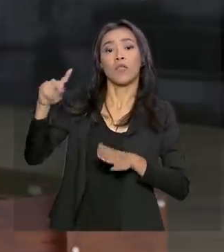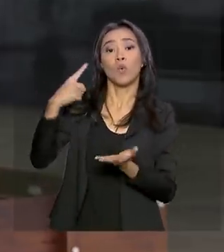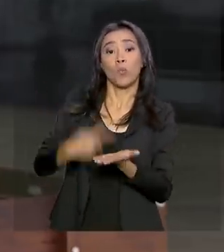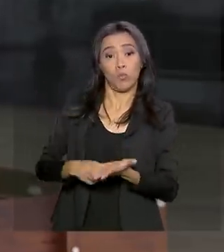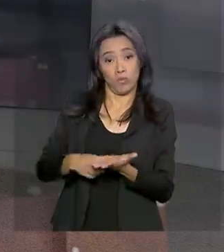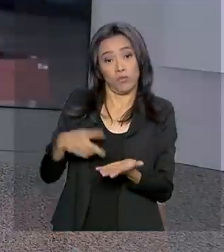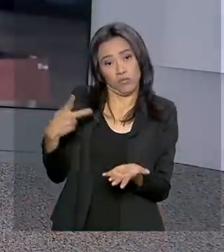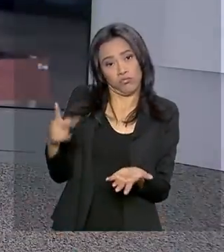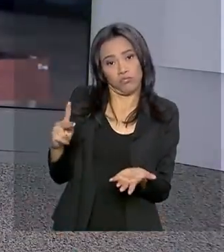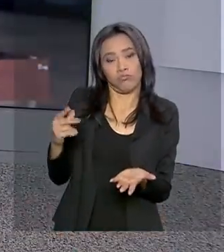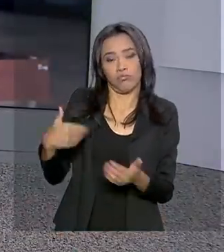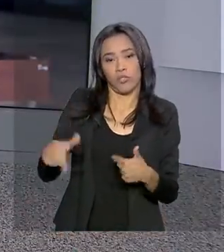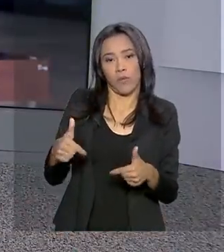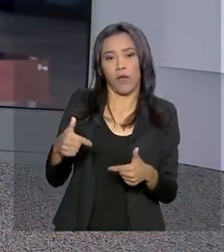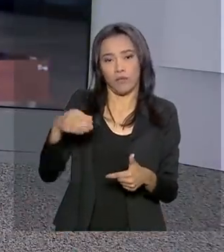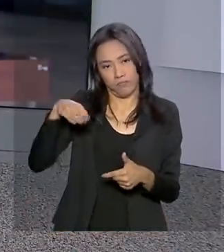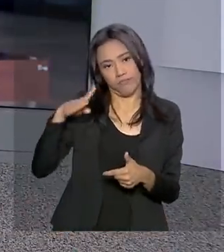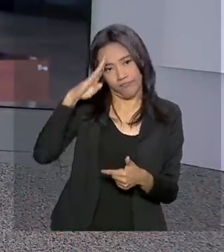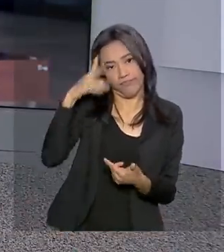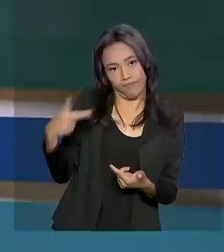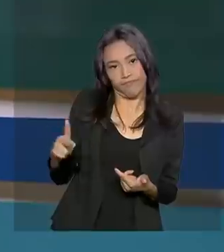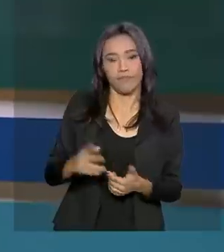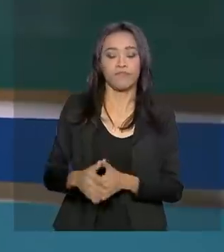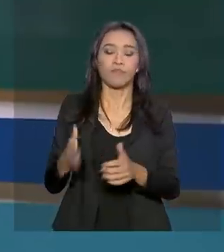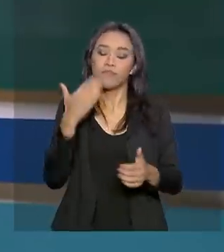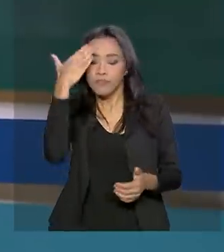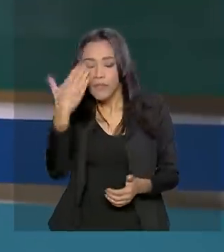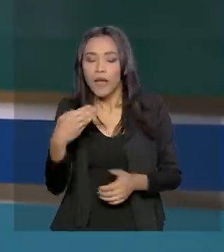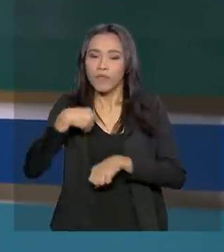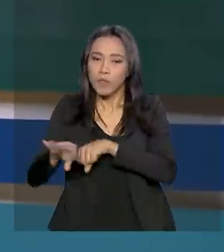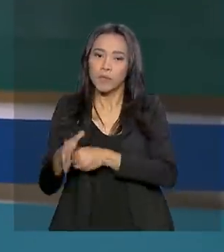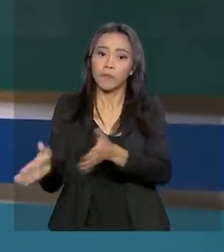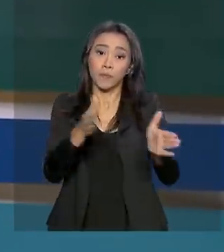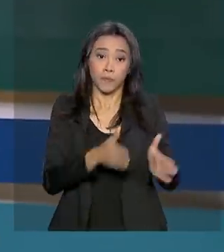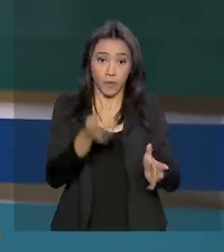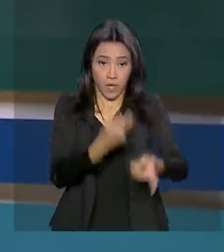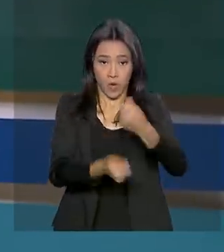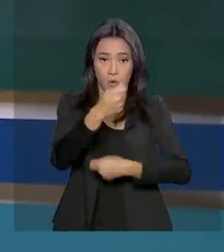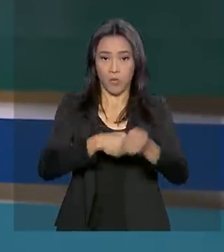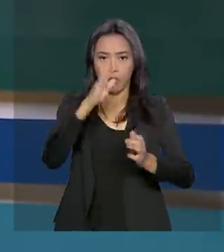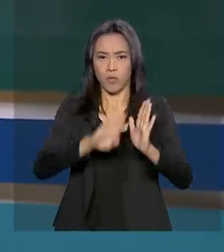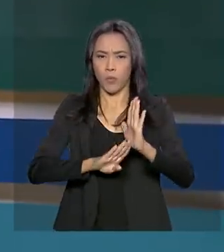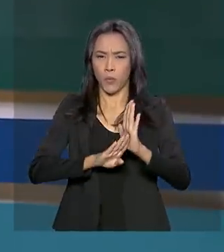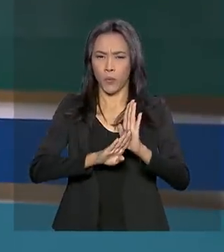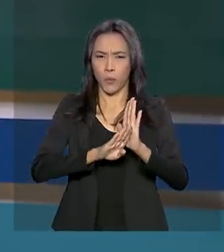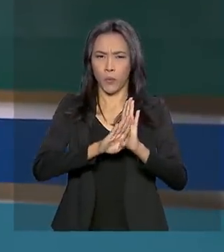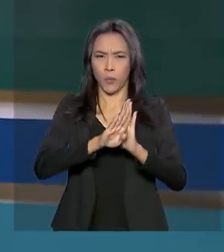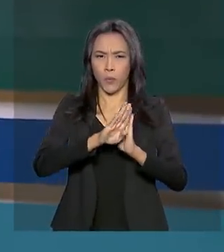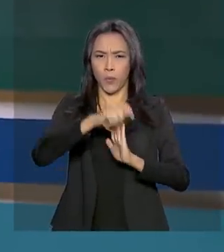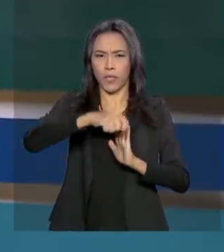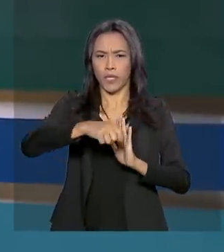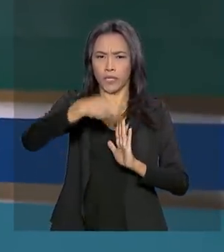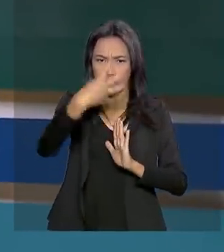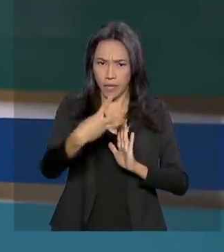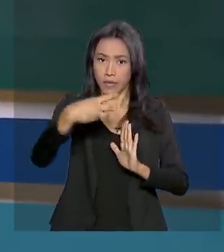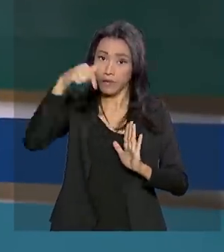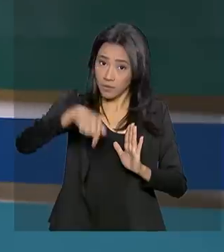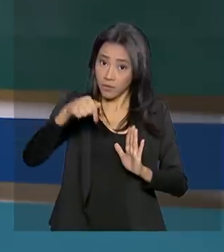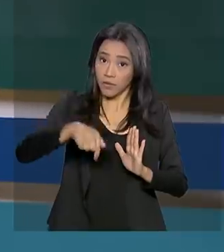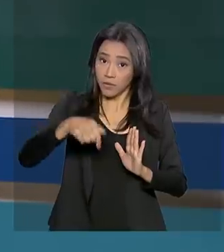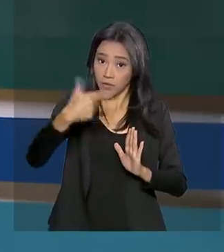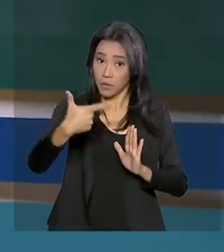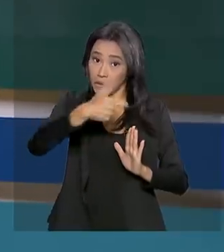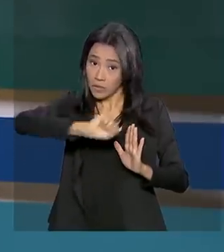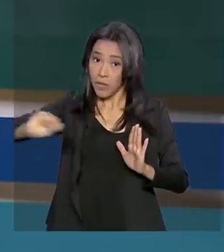Renata. Obrigada, Dani, pelas suas informações. E olha, a economia do país cresceu no segundo trimestre deste ano. O PIB